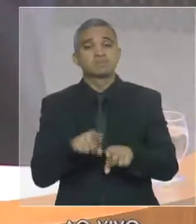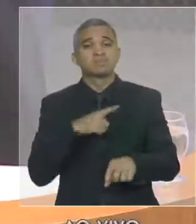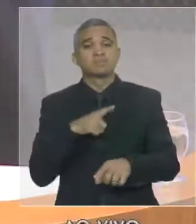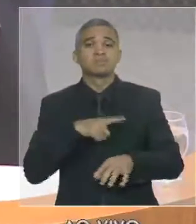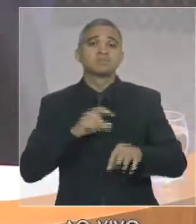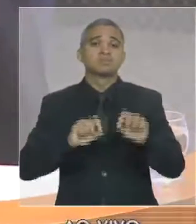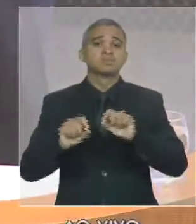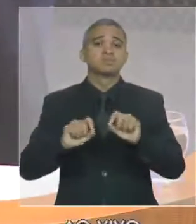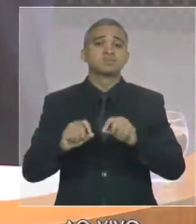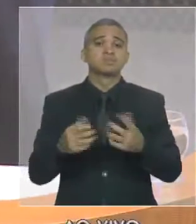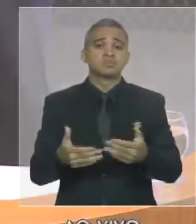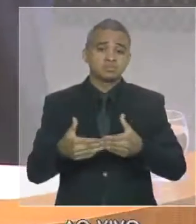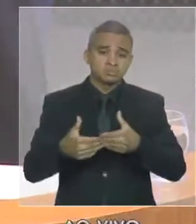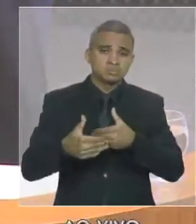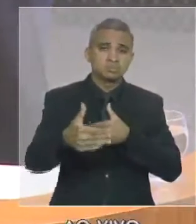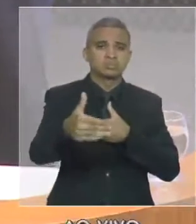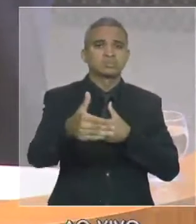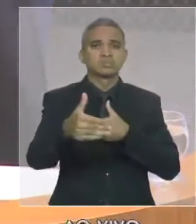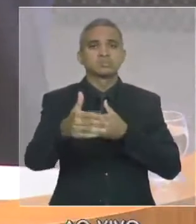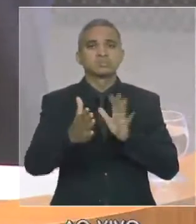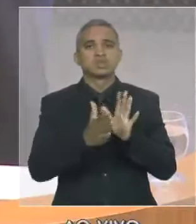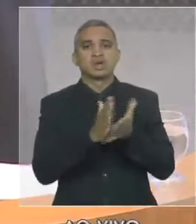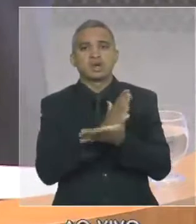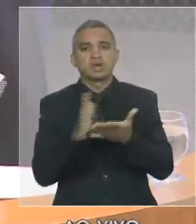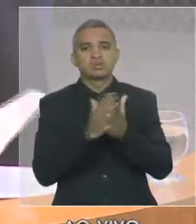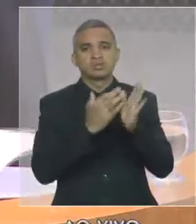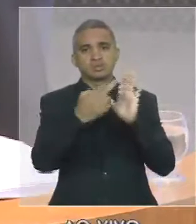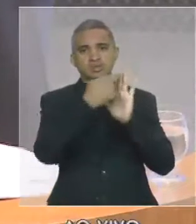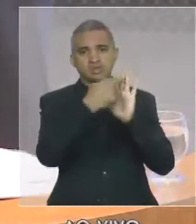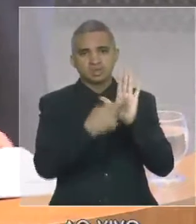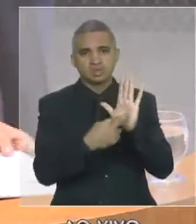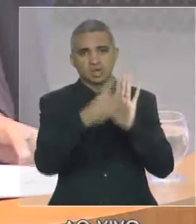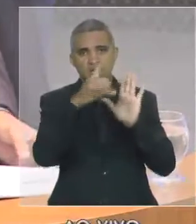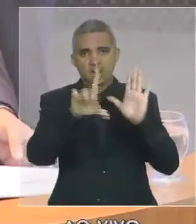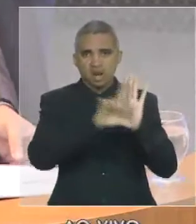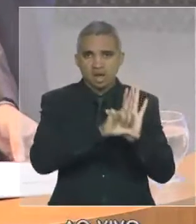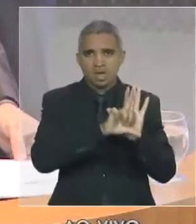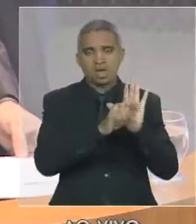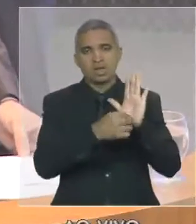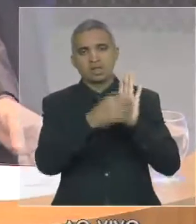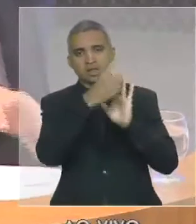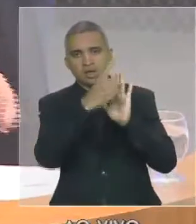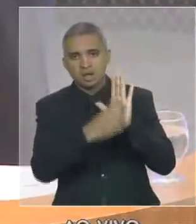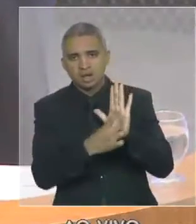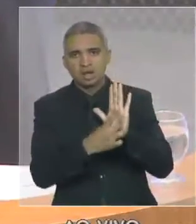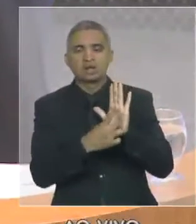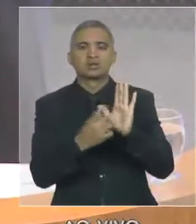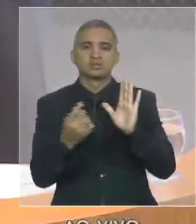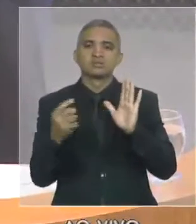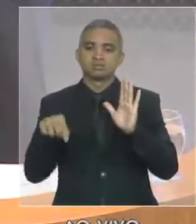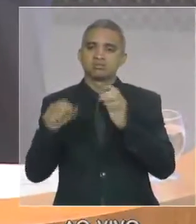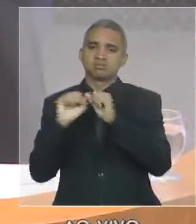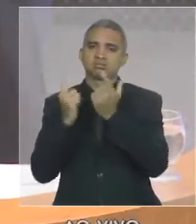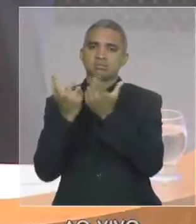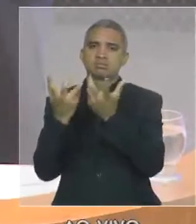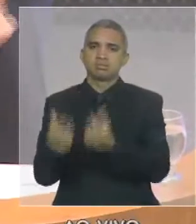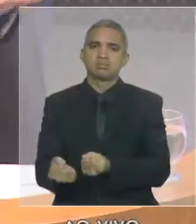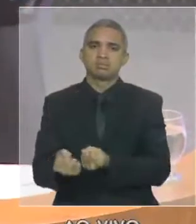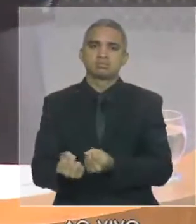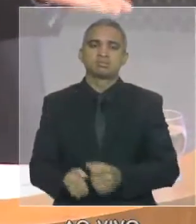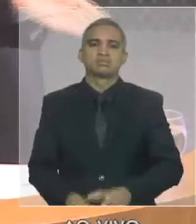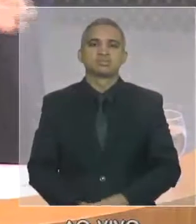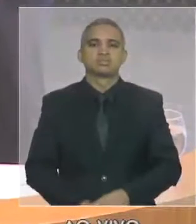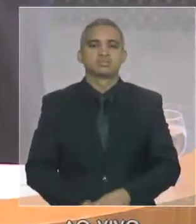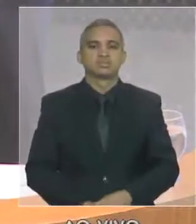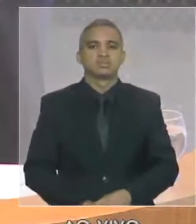medidas legislativas que foram apresentadas aqui nesta Assembleia Legislativa. Nós já apresentamos a